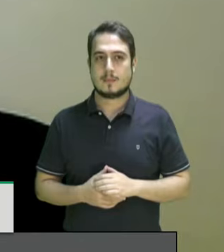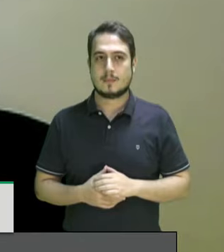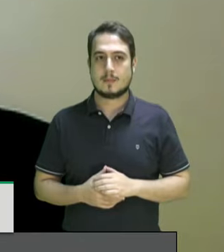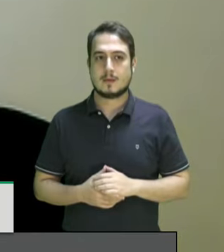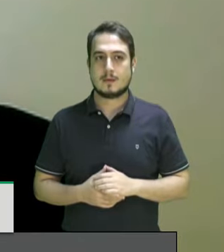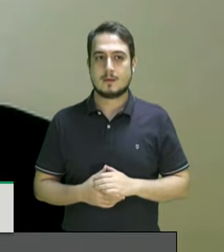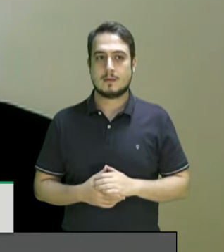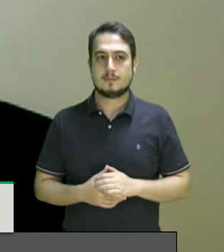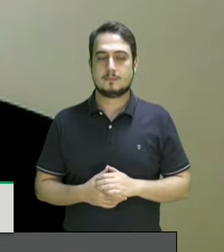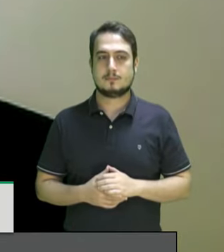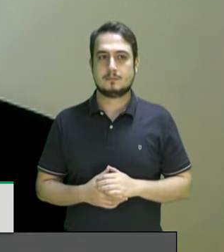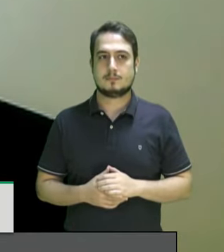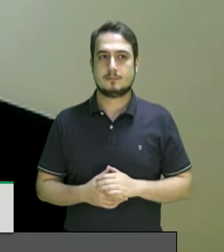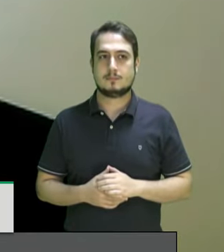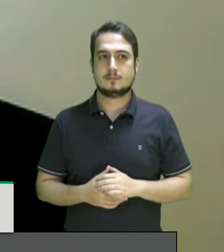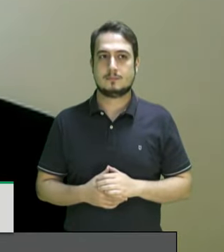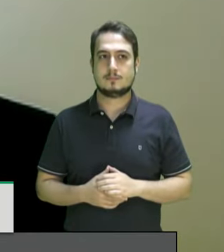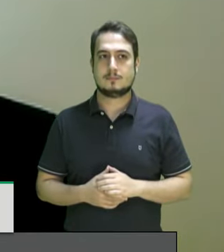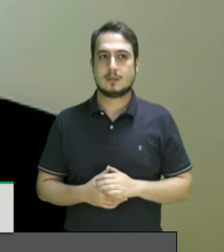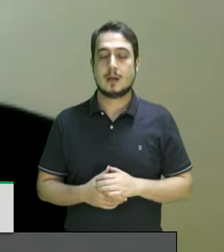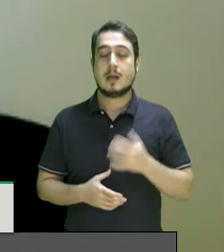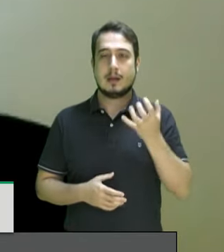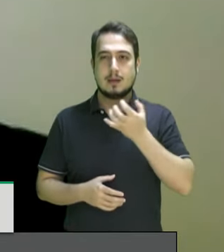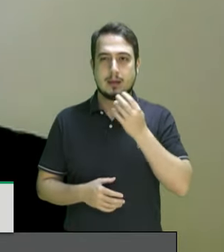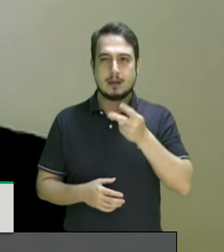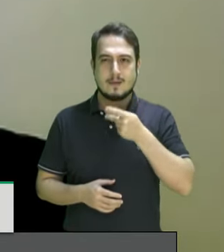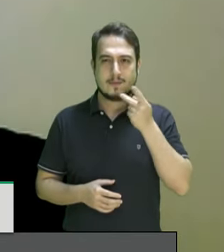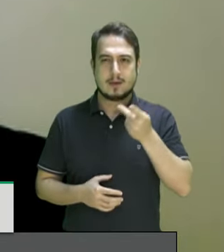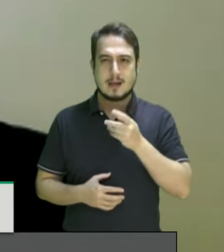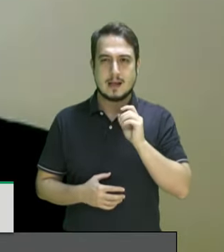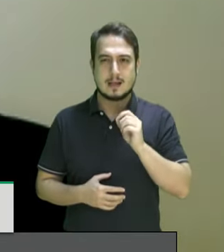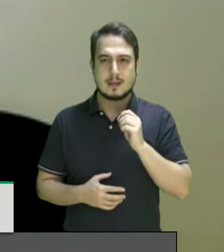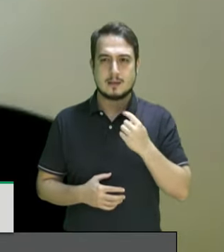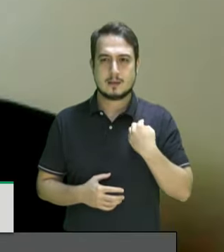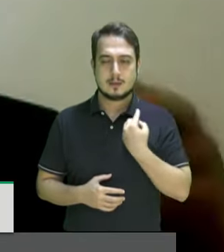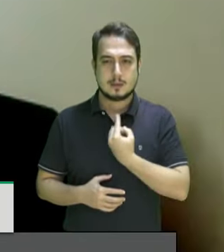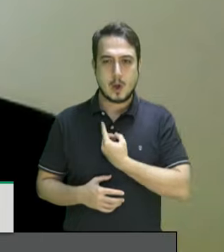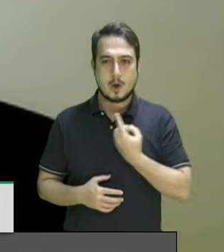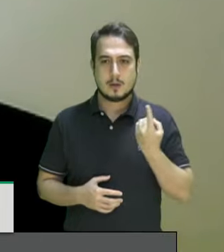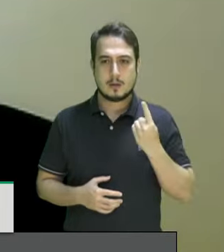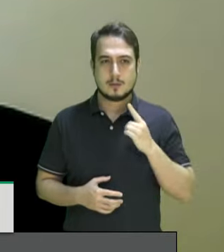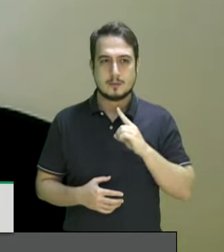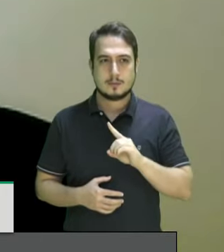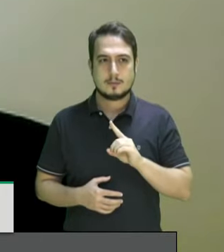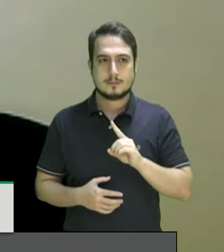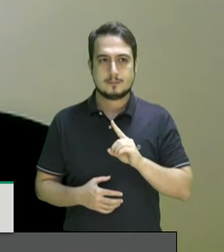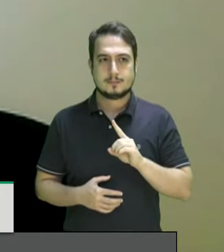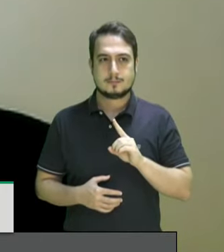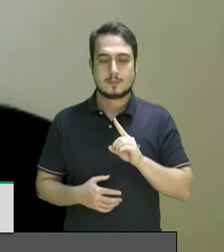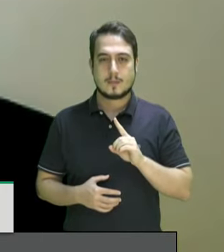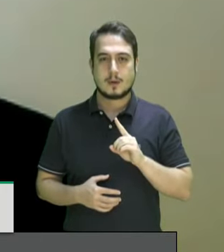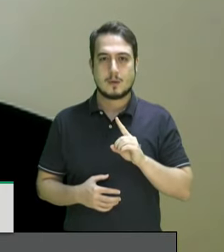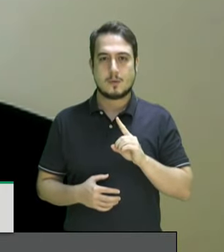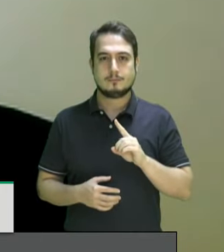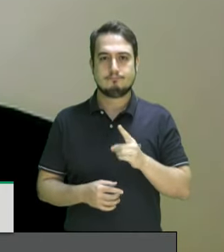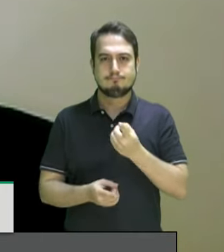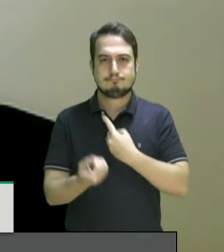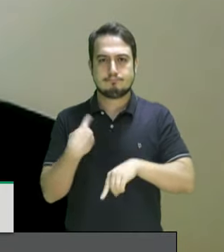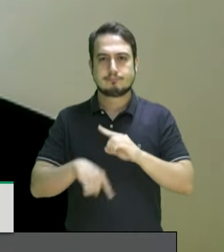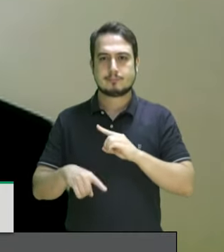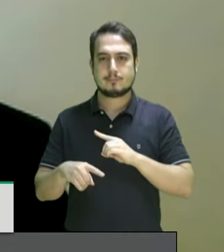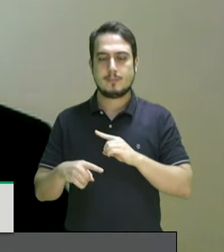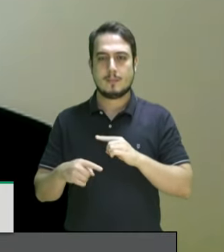poderia dizer que estamos diante de uma adriássica de revolução que eu achamei